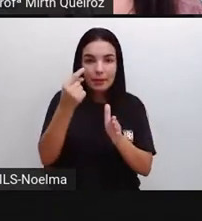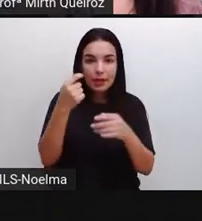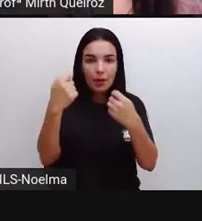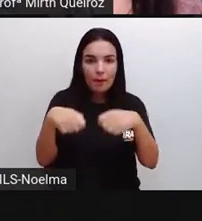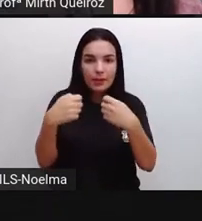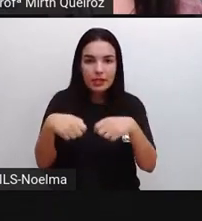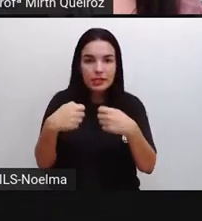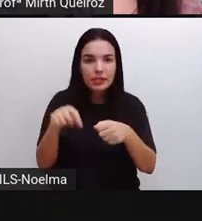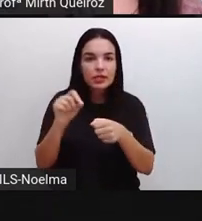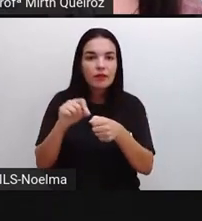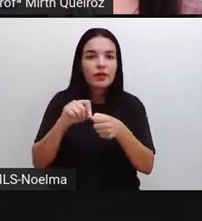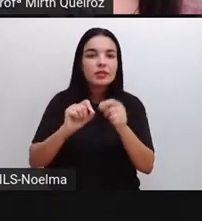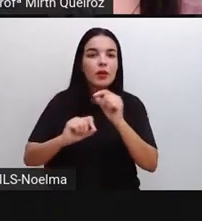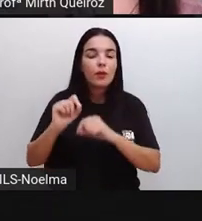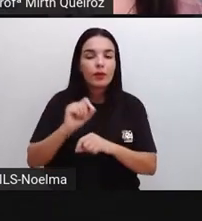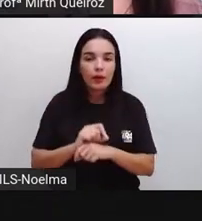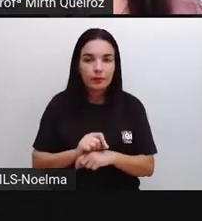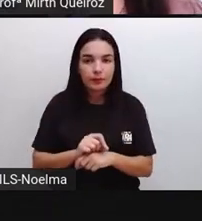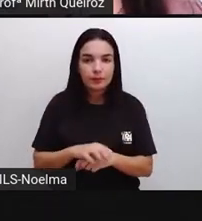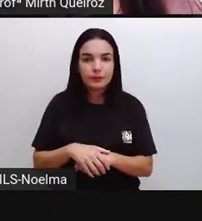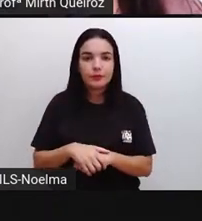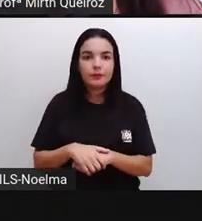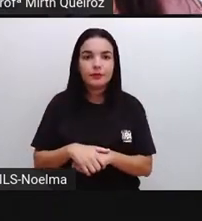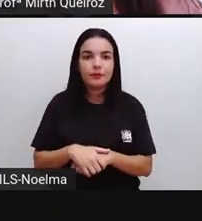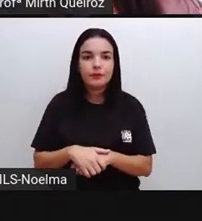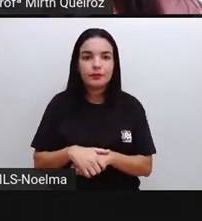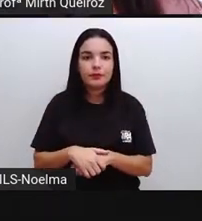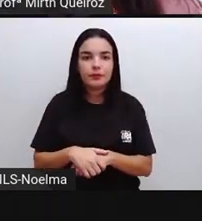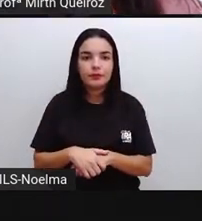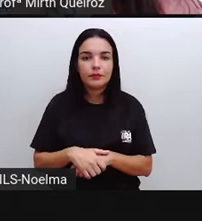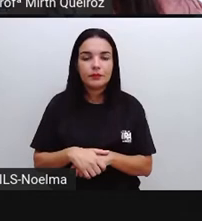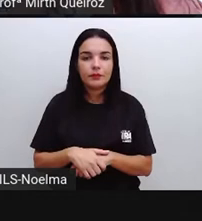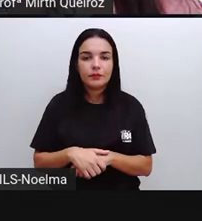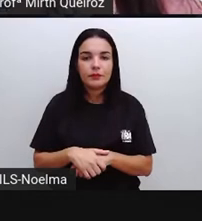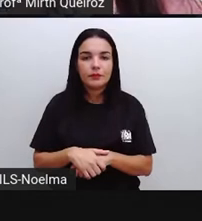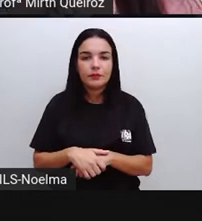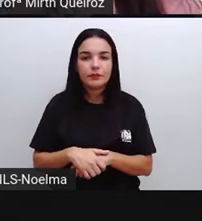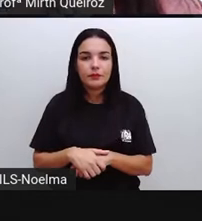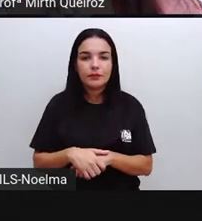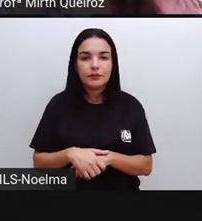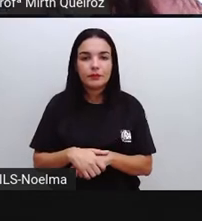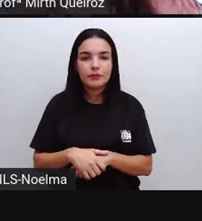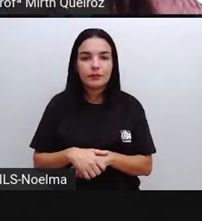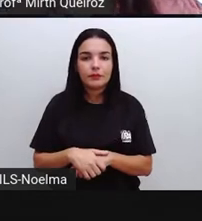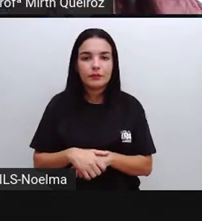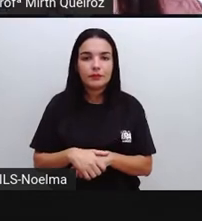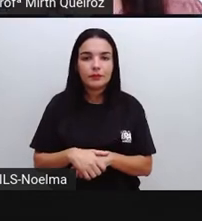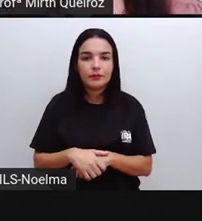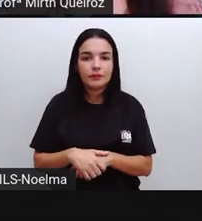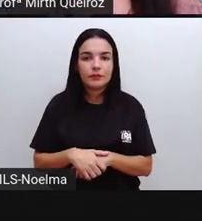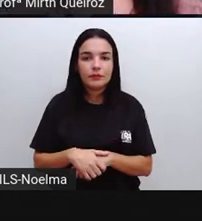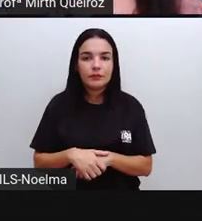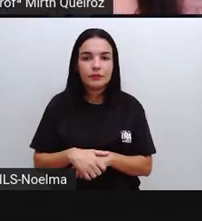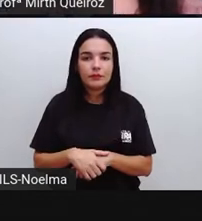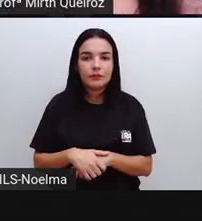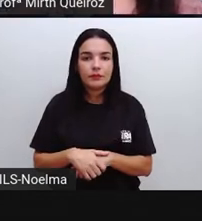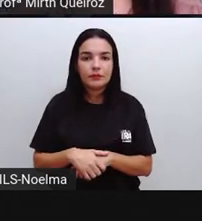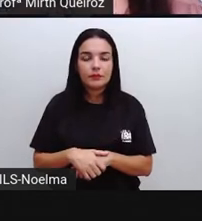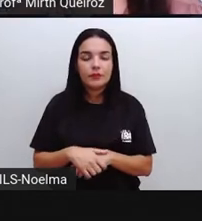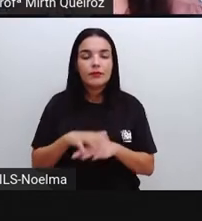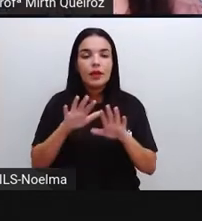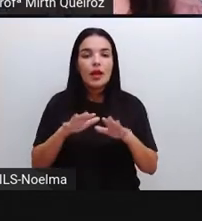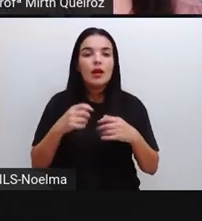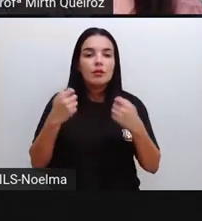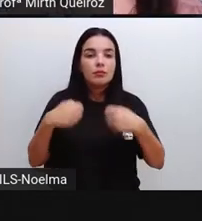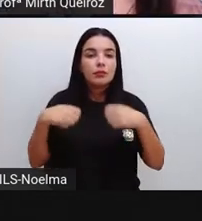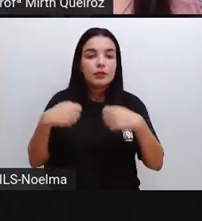Nós vamos ter que validar os dados, aí, depois, a equipe do saneamento, né? Básico, nesse caso, distribuição de